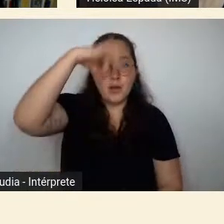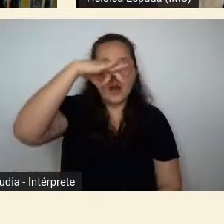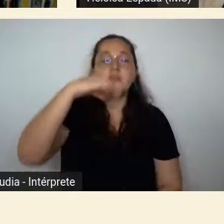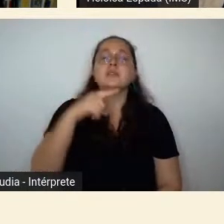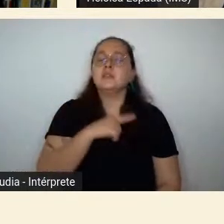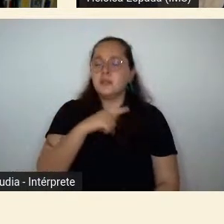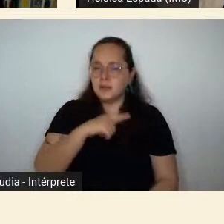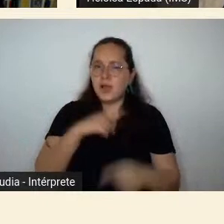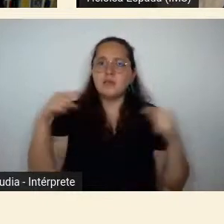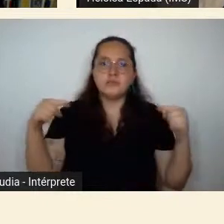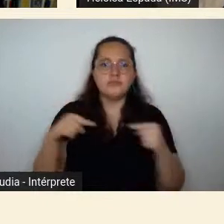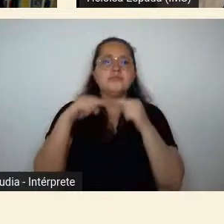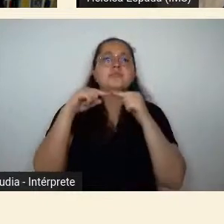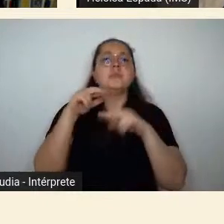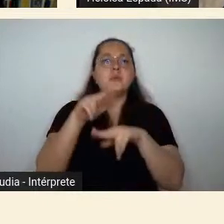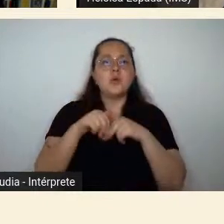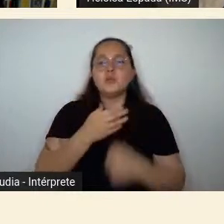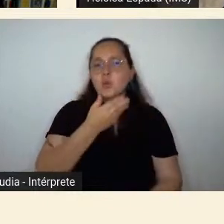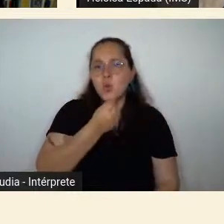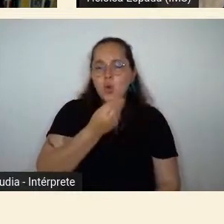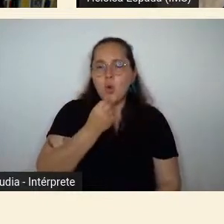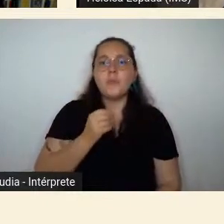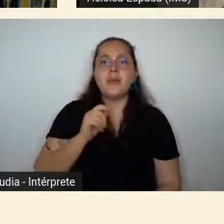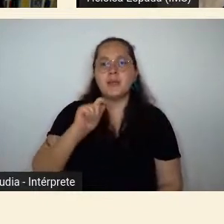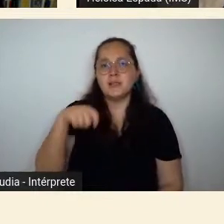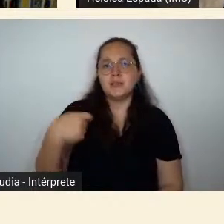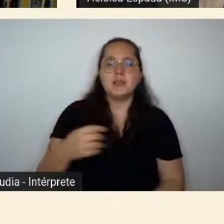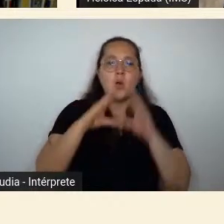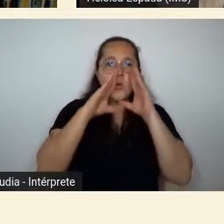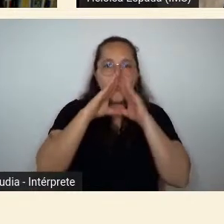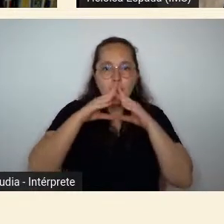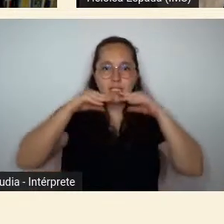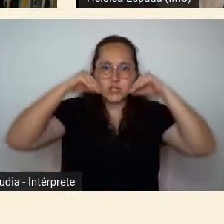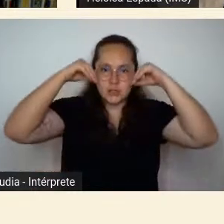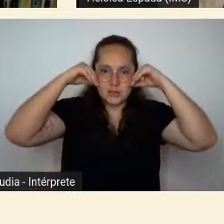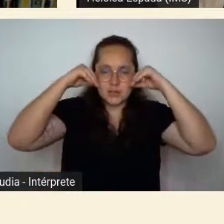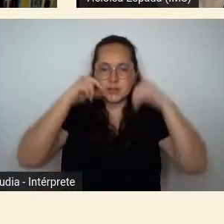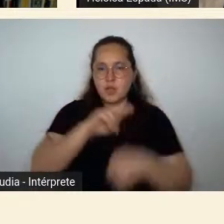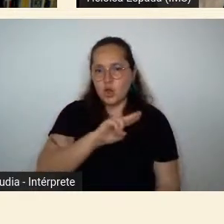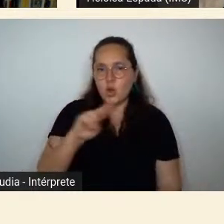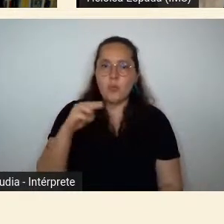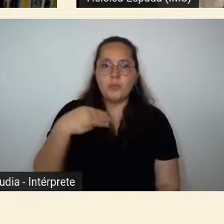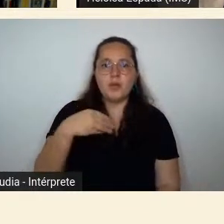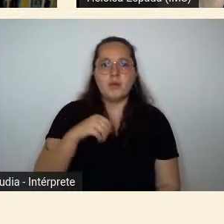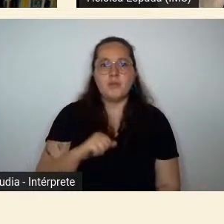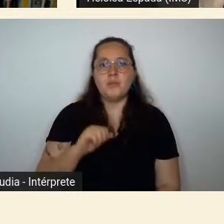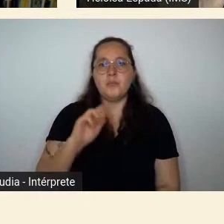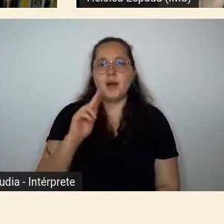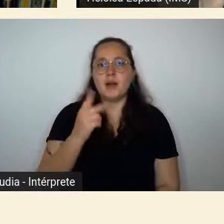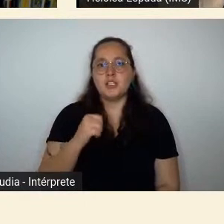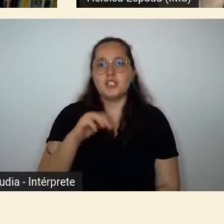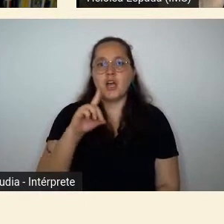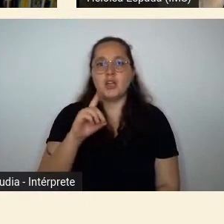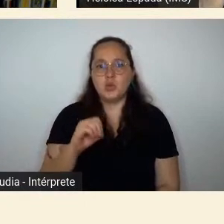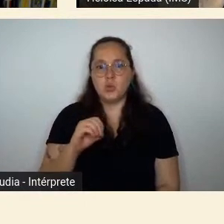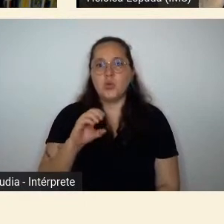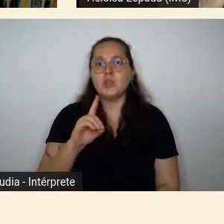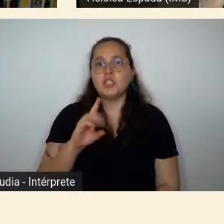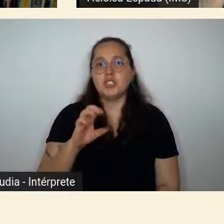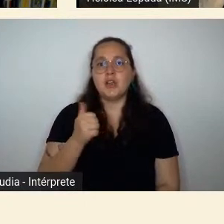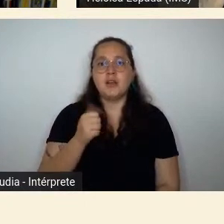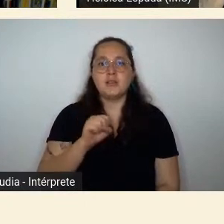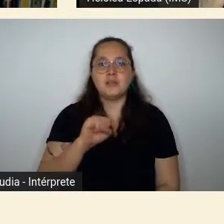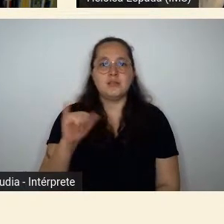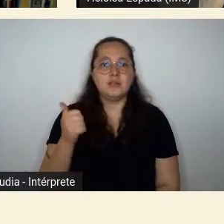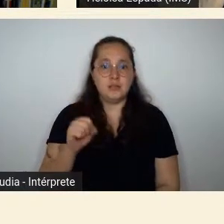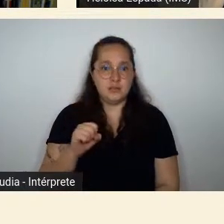em relação ao próprio Machado de Assis no período do final do século XIX com autores incorporados por uma tradição por um cânone totalmente